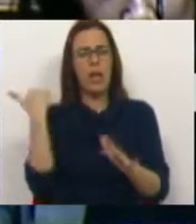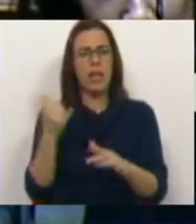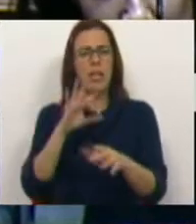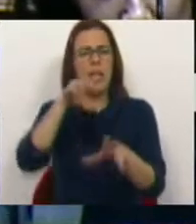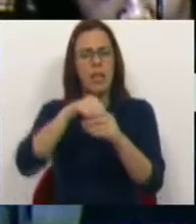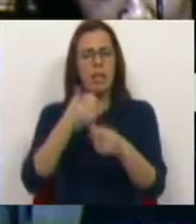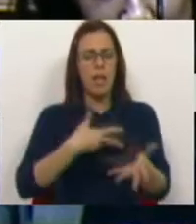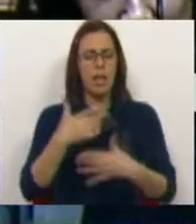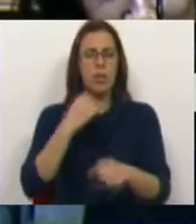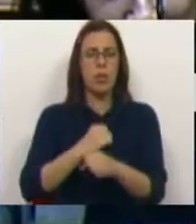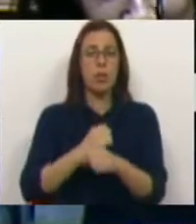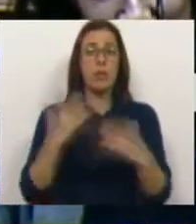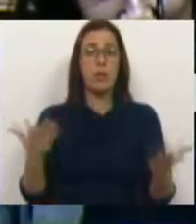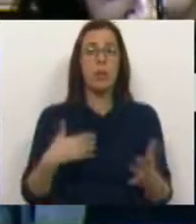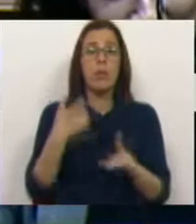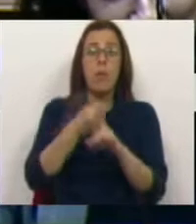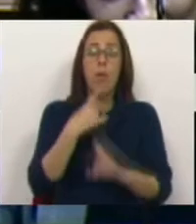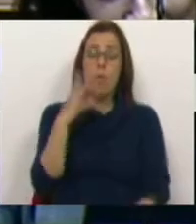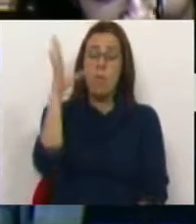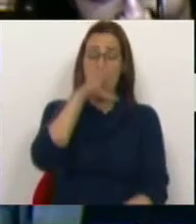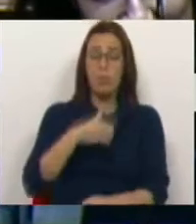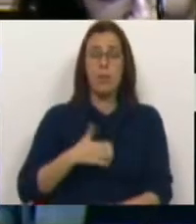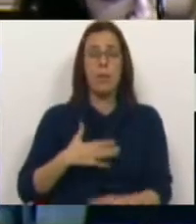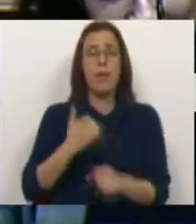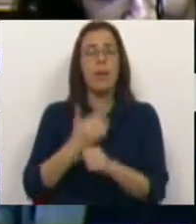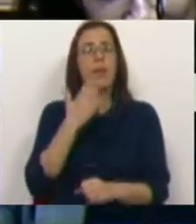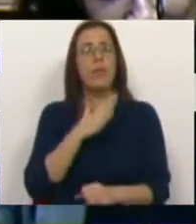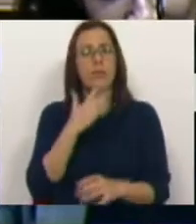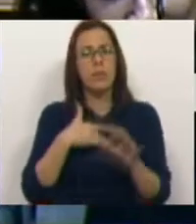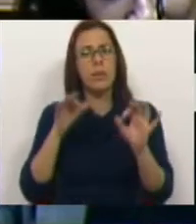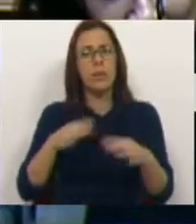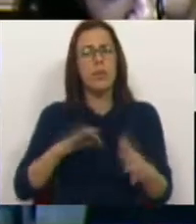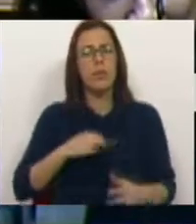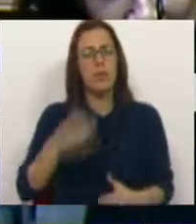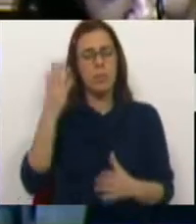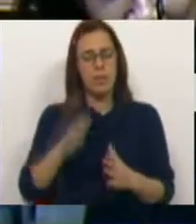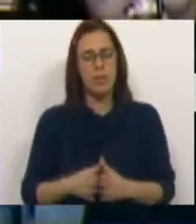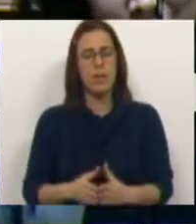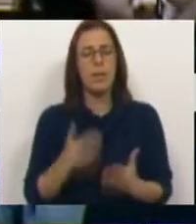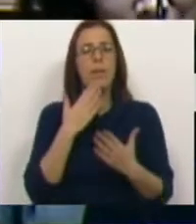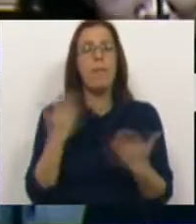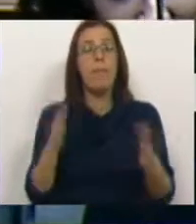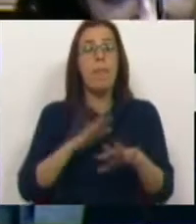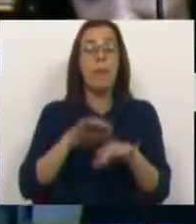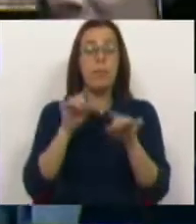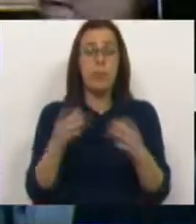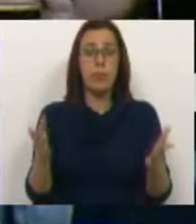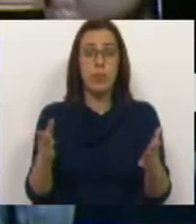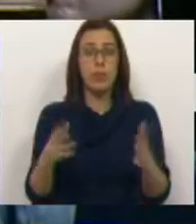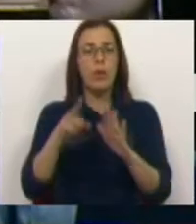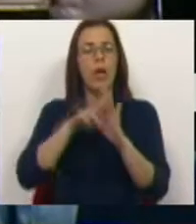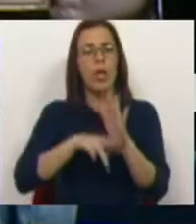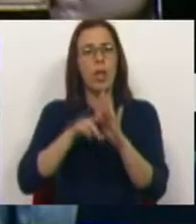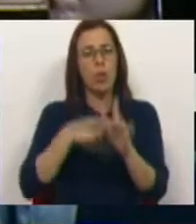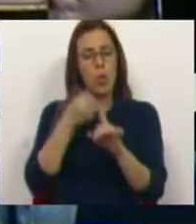laborais. Queremos combater o abuso das empresas de trabalho temporário e terminarei, Sr. Presidente. Muito obrigado. E é por isso que o